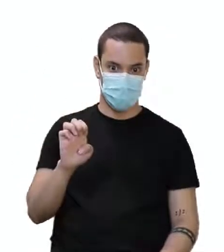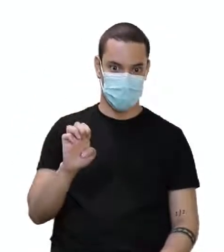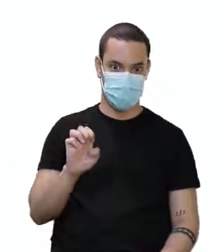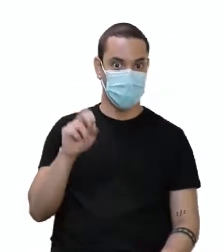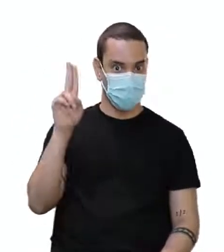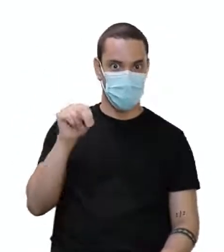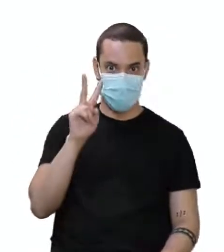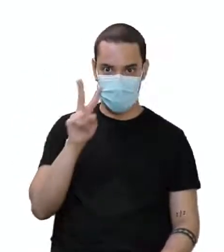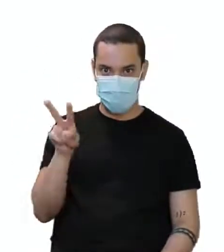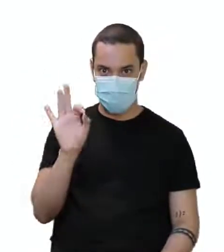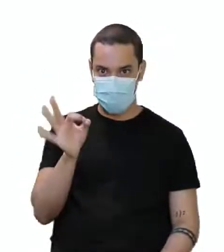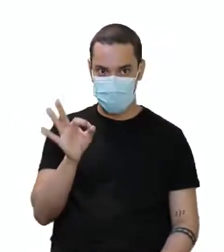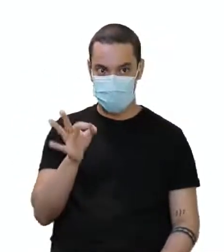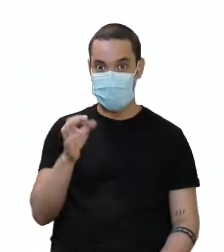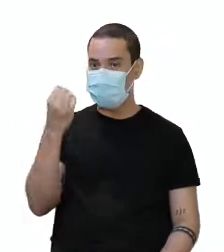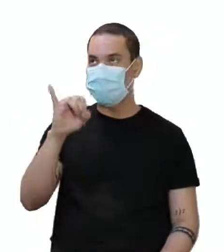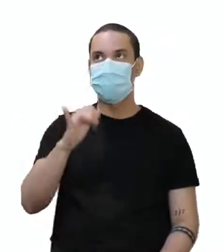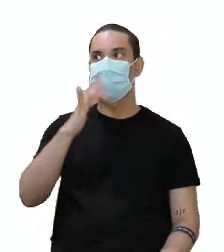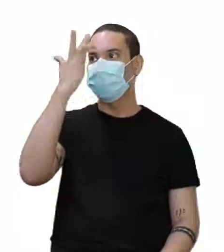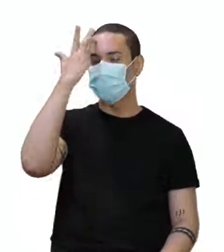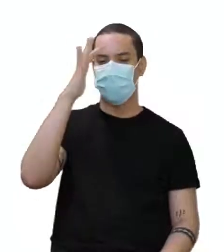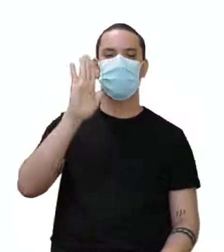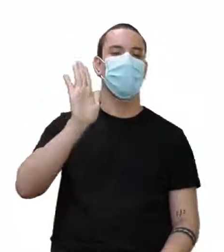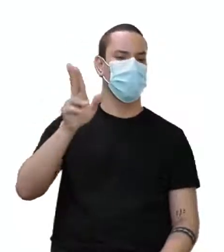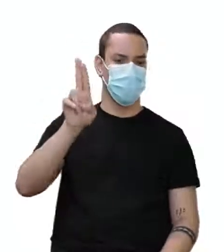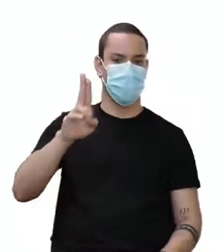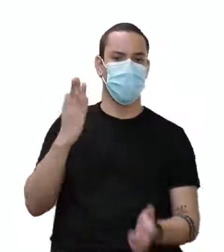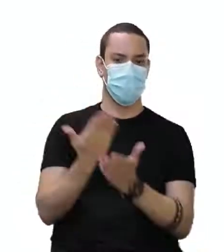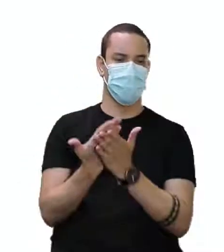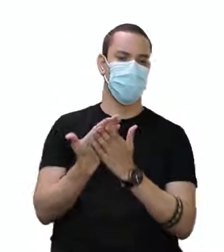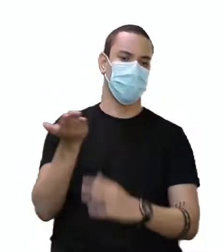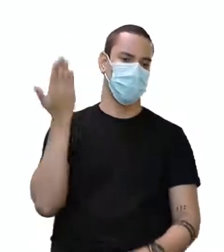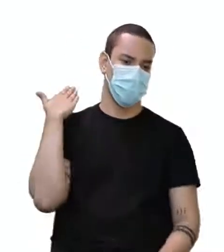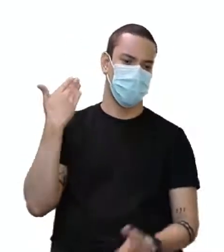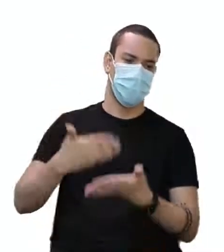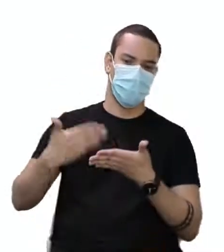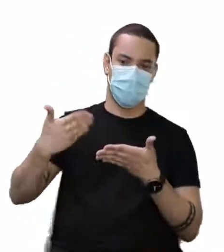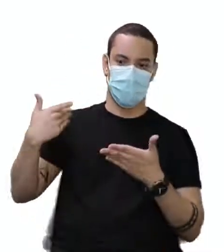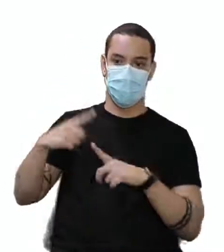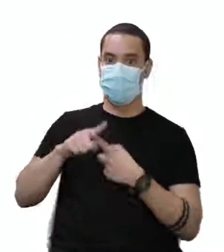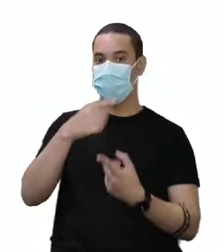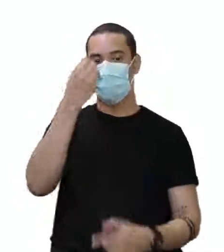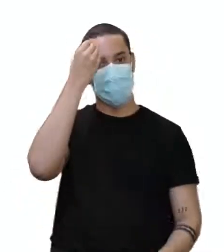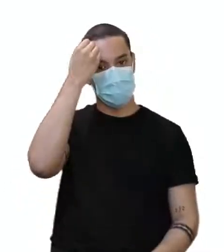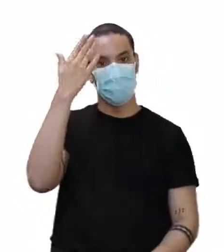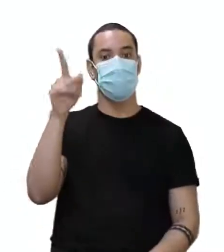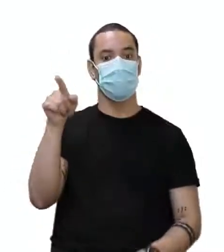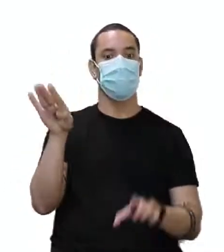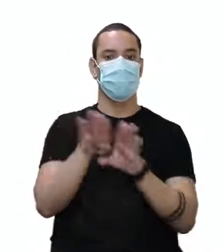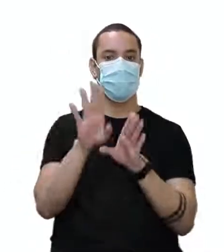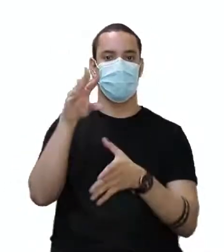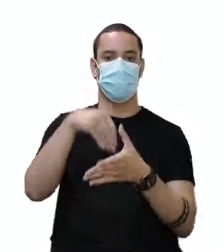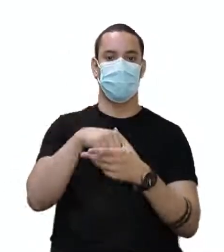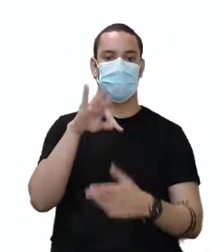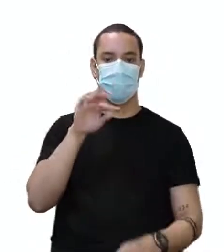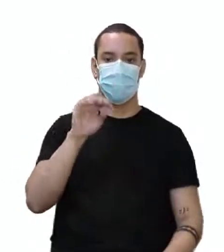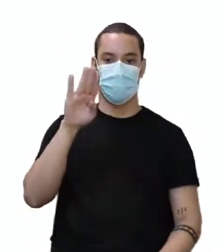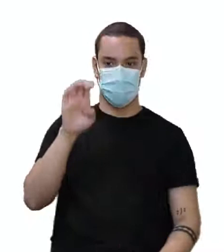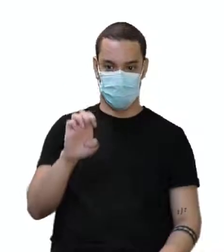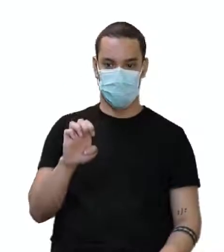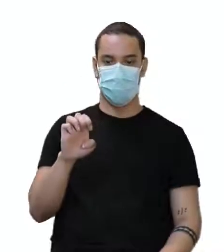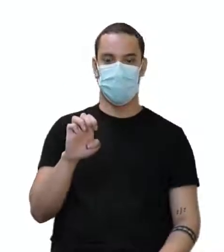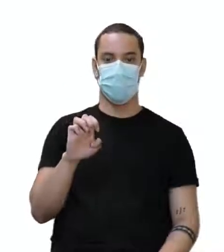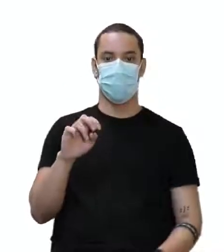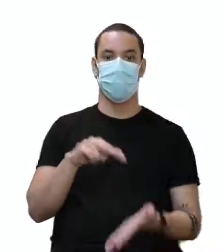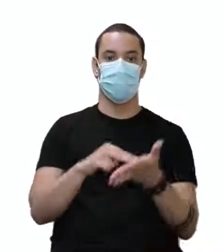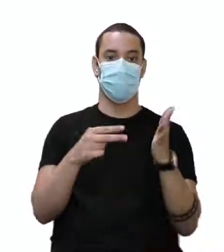Se por acaso você nunca ouviu falar desses dois, porque a gente já usou nas nossas aulas, claro, mas se não lembra, ele é o to be. esses dois verbos são o verbo